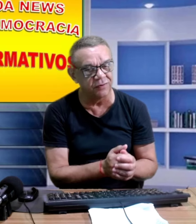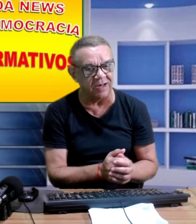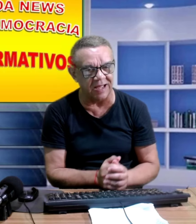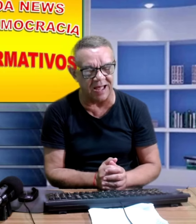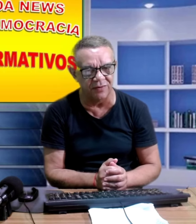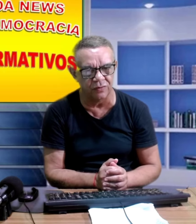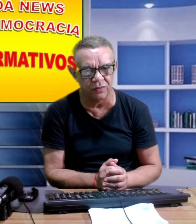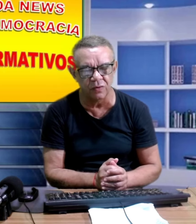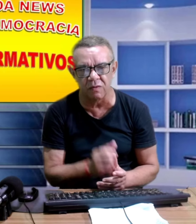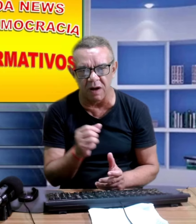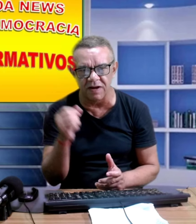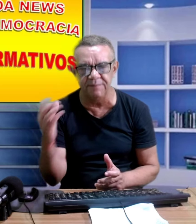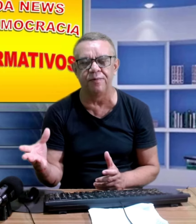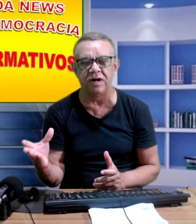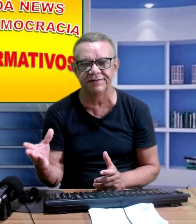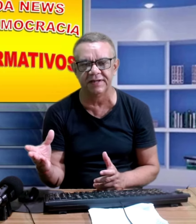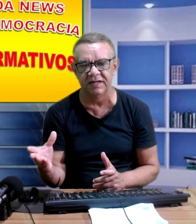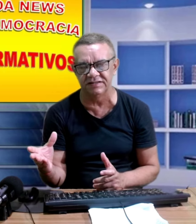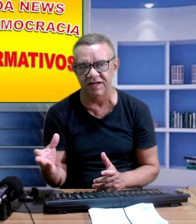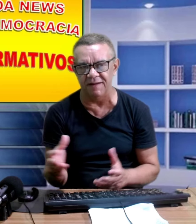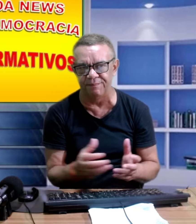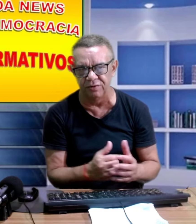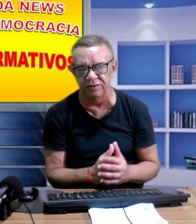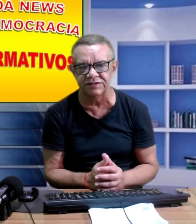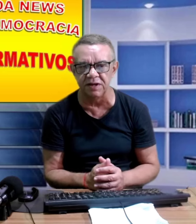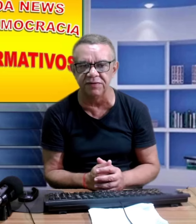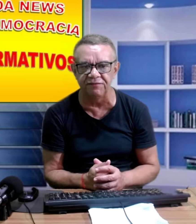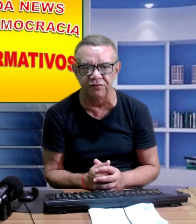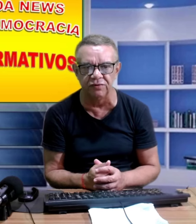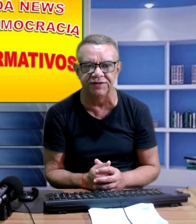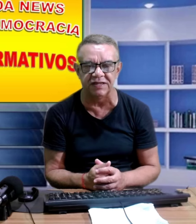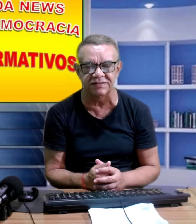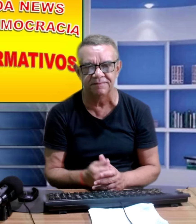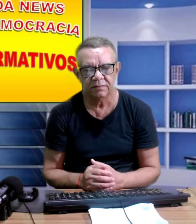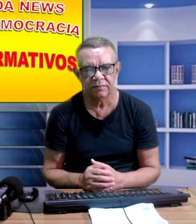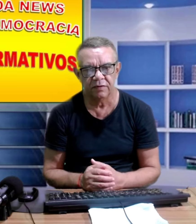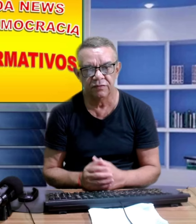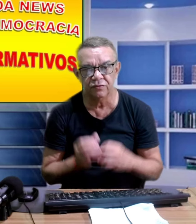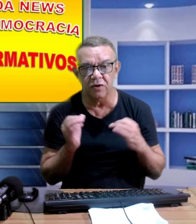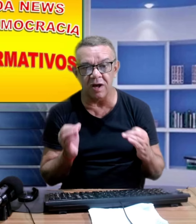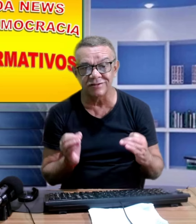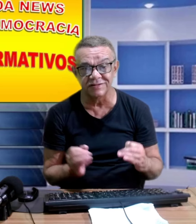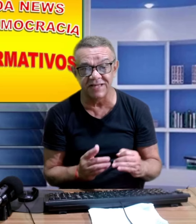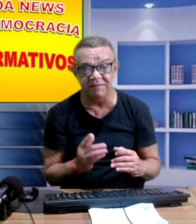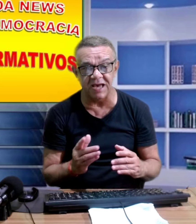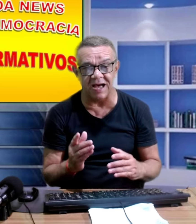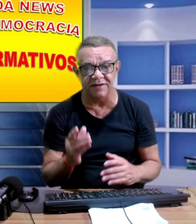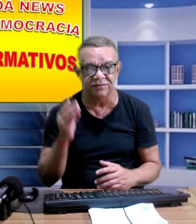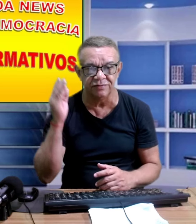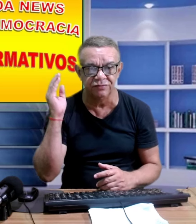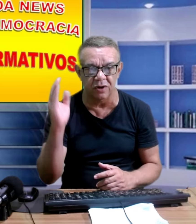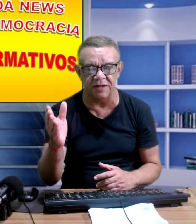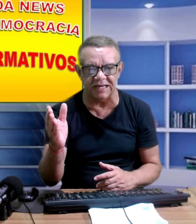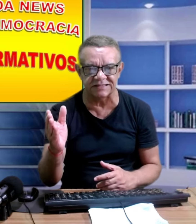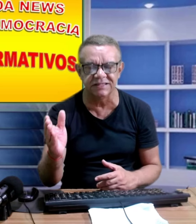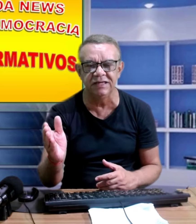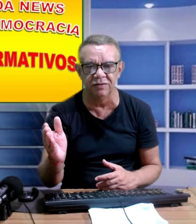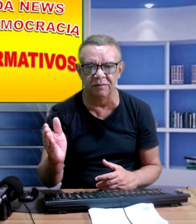Deixando claro O quão é importante A produção de frutas No nosso semiárido